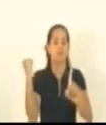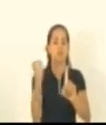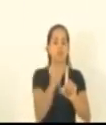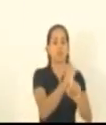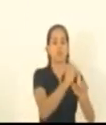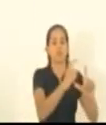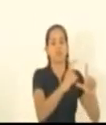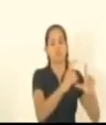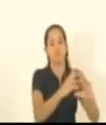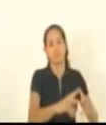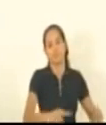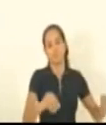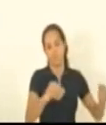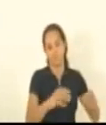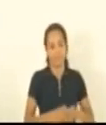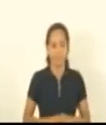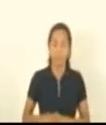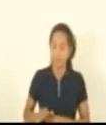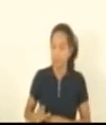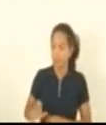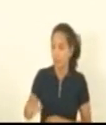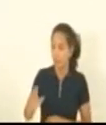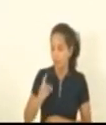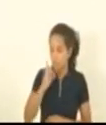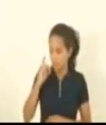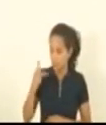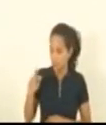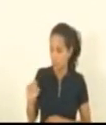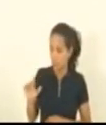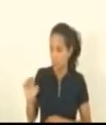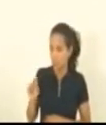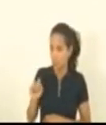Deputado Paulese, justificar meu voto. Não, não tem justificativo de voto.